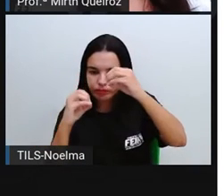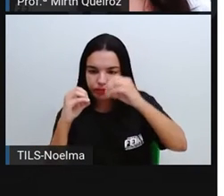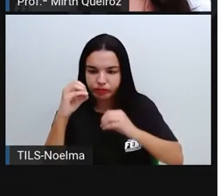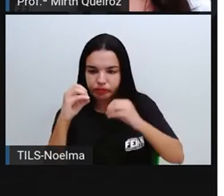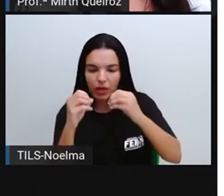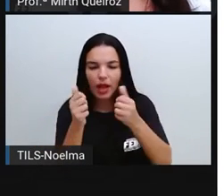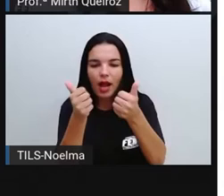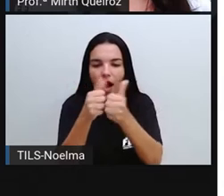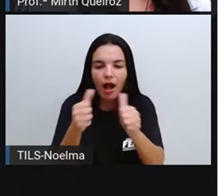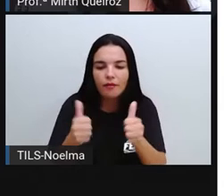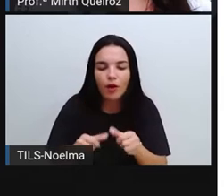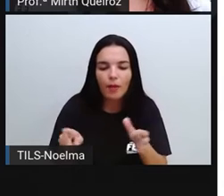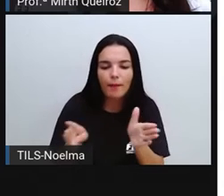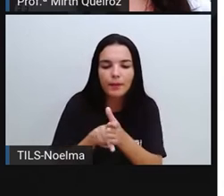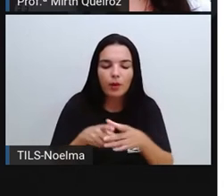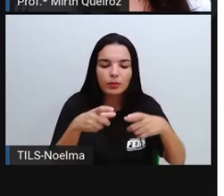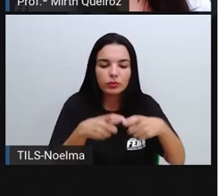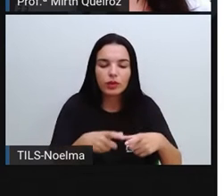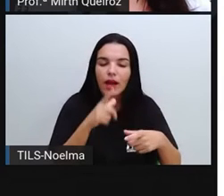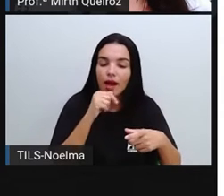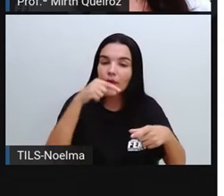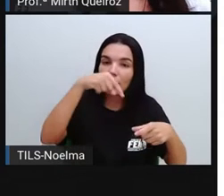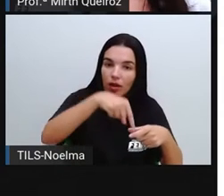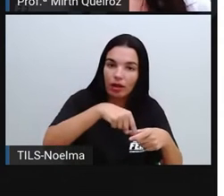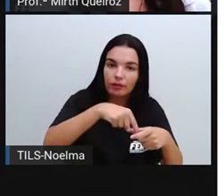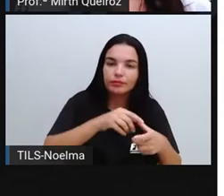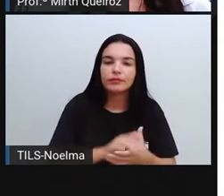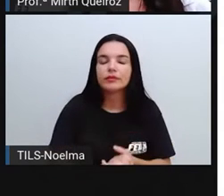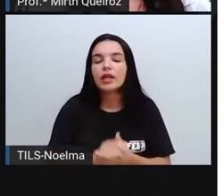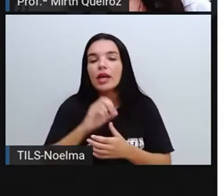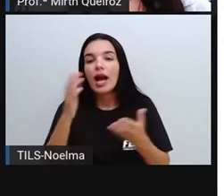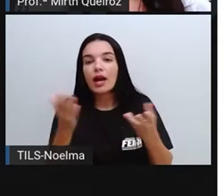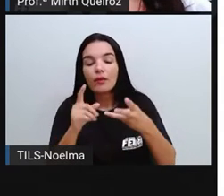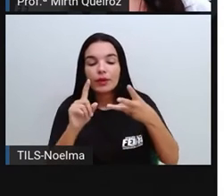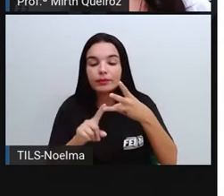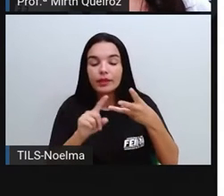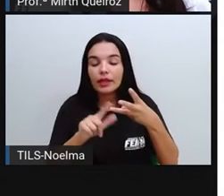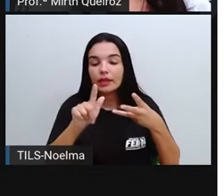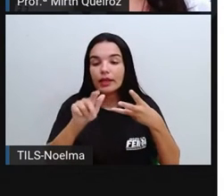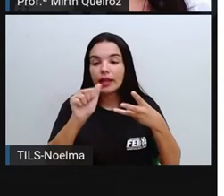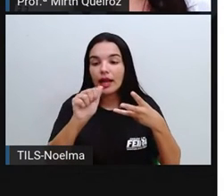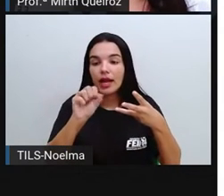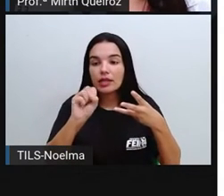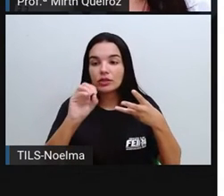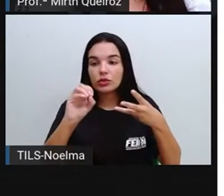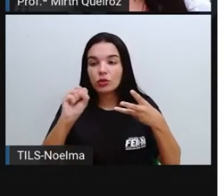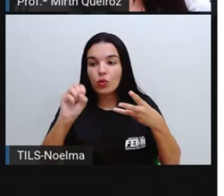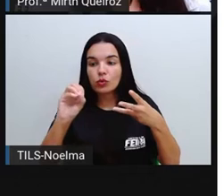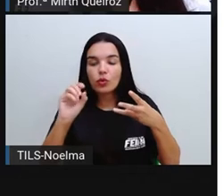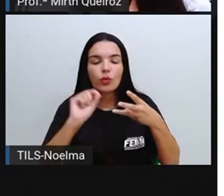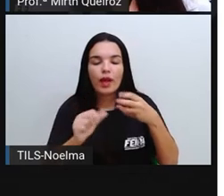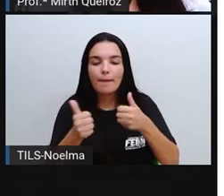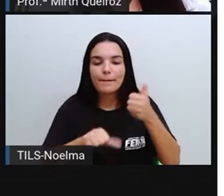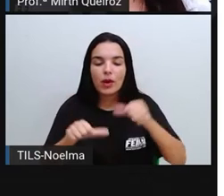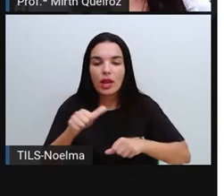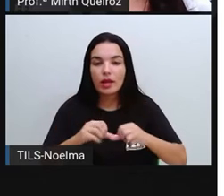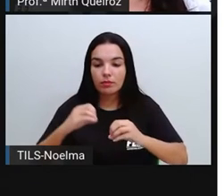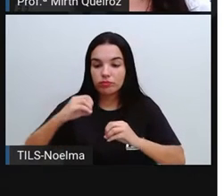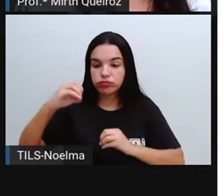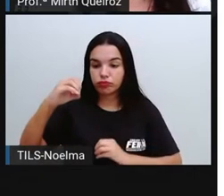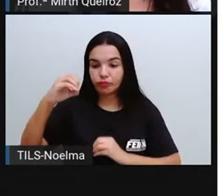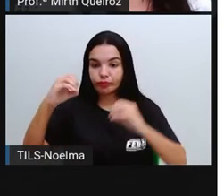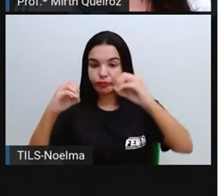adquirida de acordo com o recipiente que está inserido. Estado gasoso. As moléculas estão bem afastadas e não